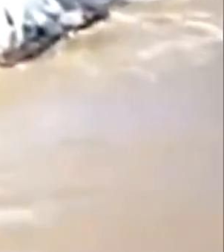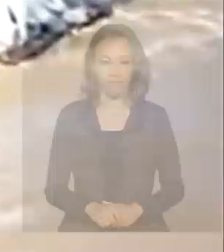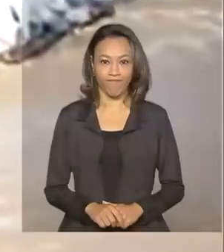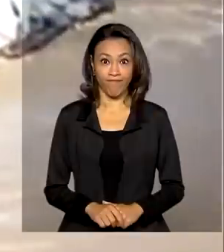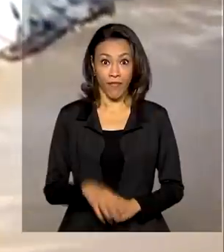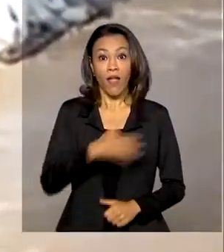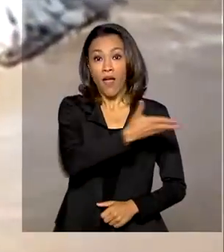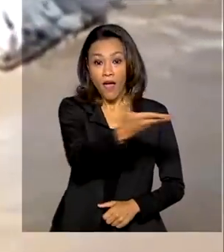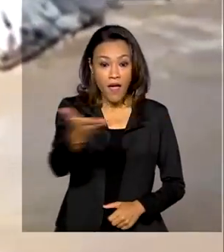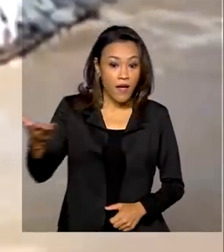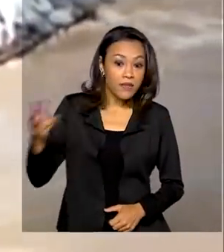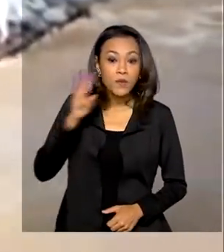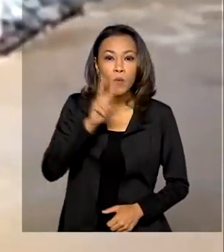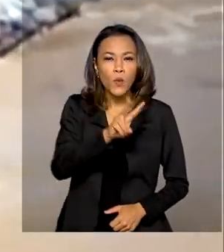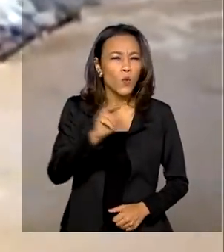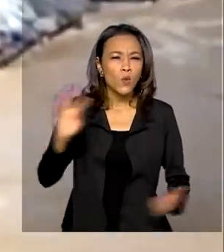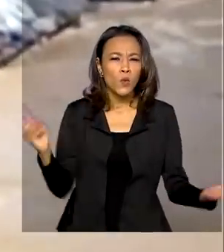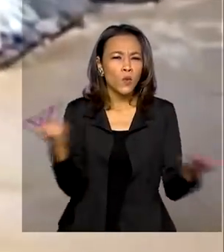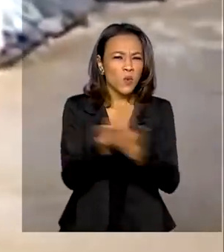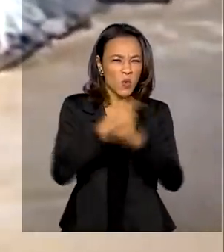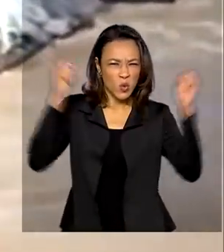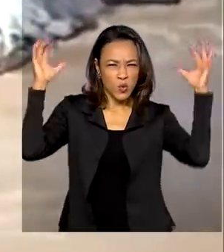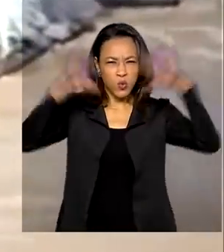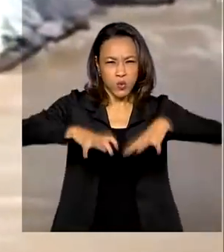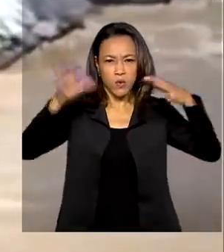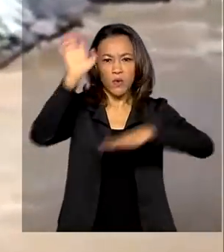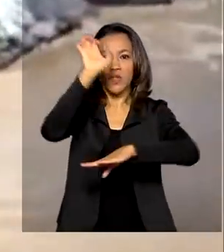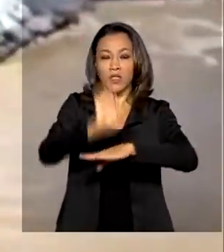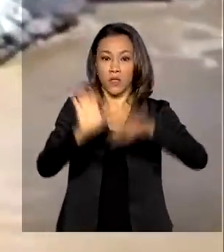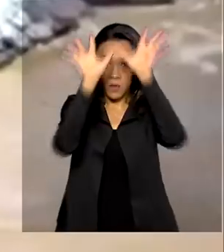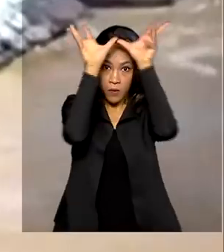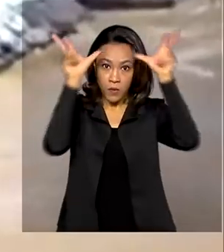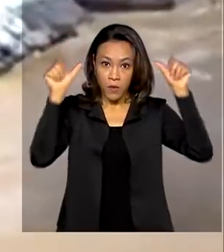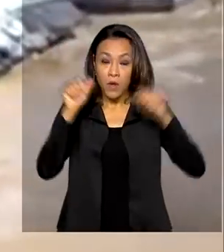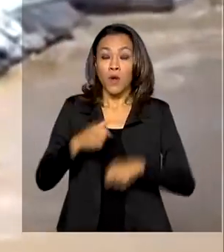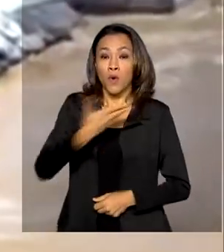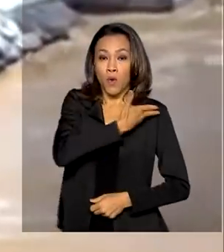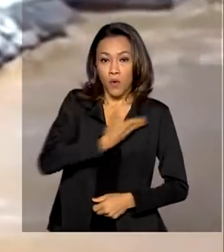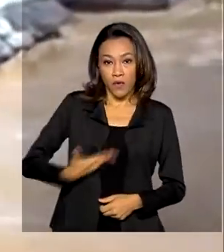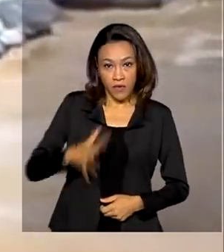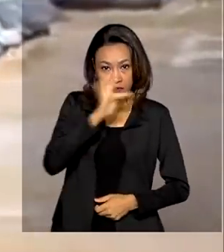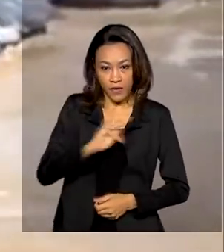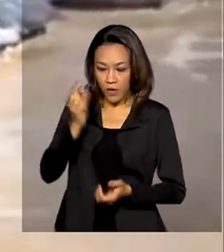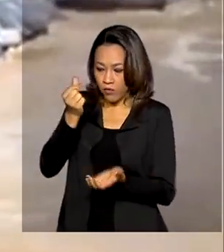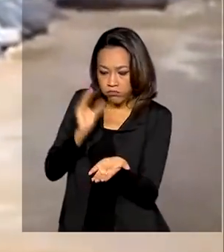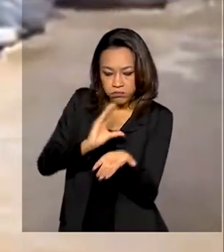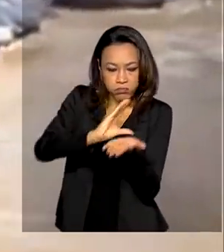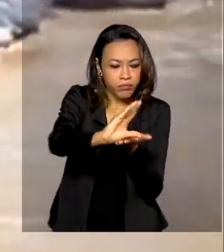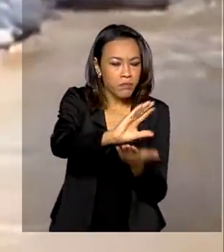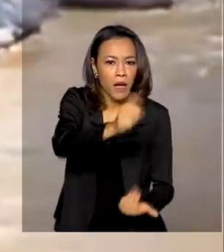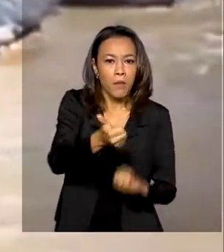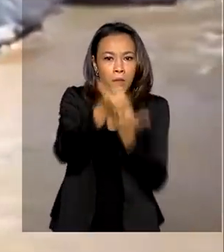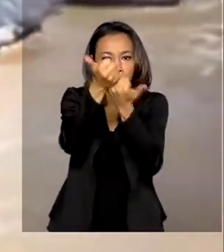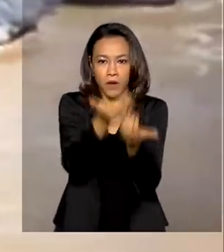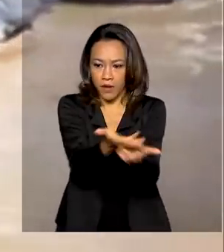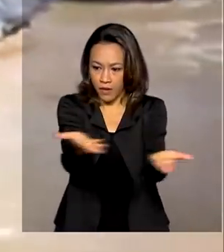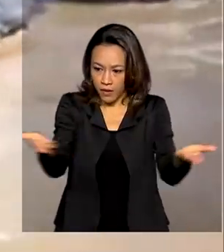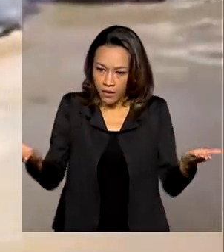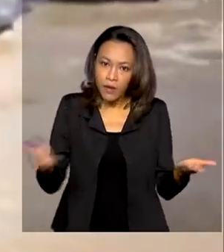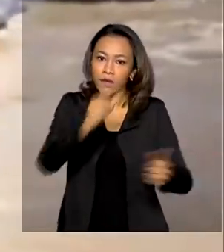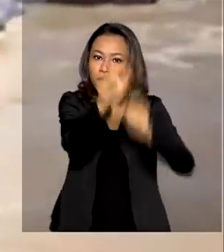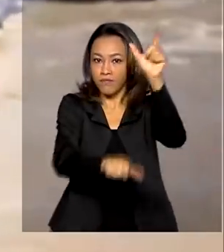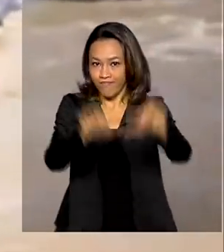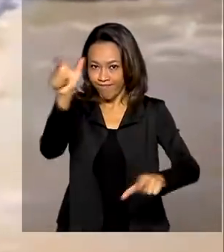Essas são imagens das fortes chuvas no Acre. Governo federal liberou recursos à região para socorro e assistência às